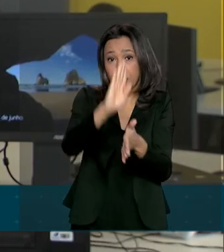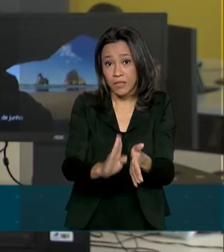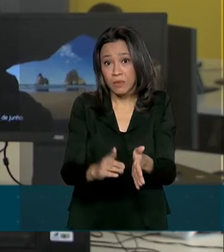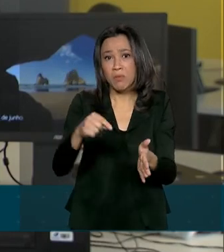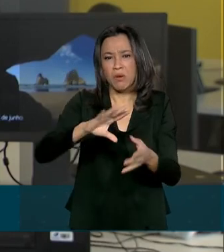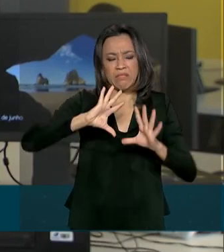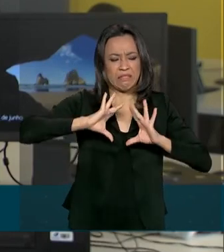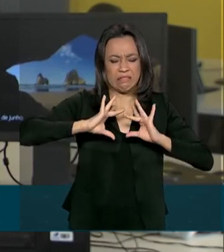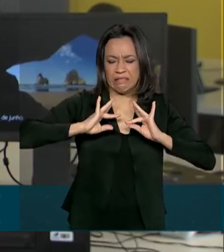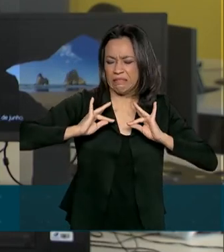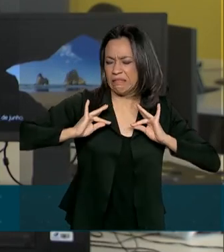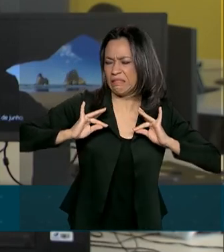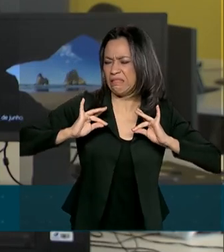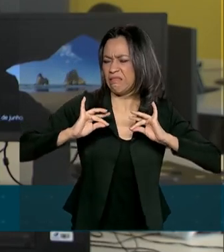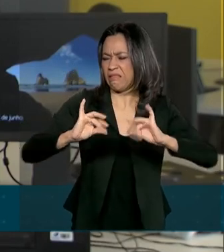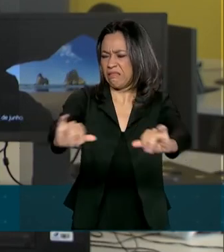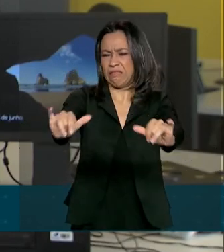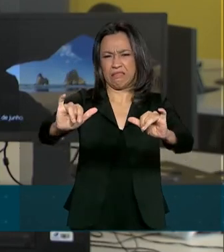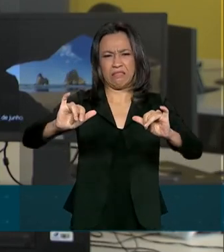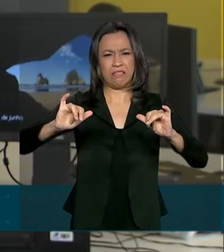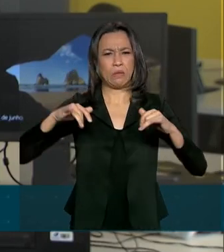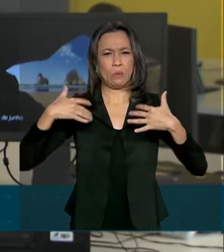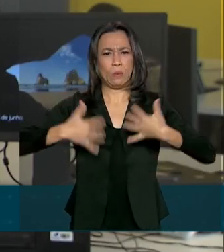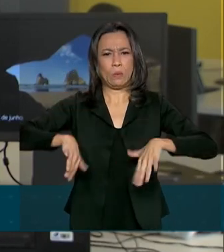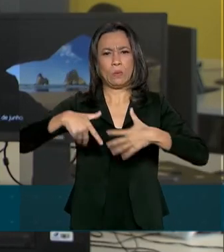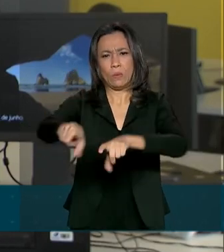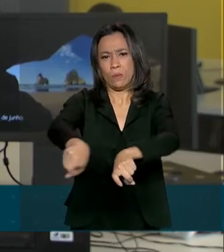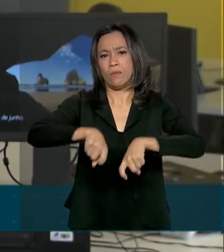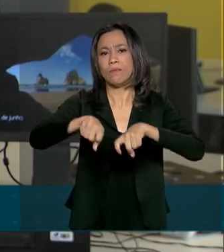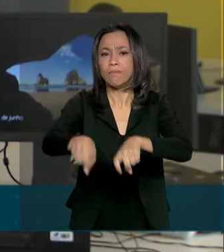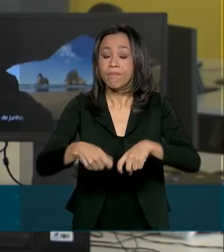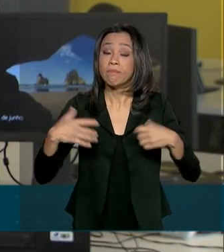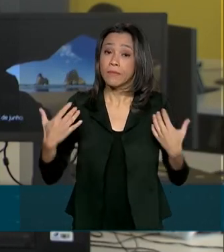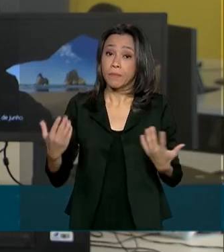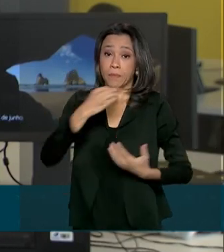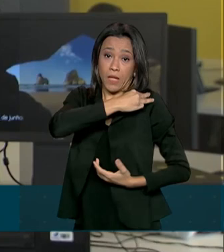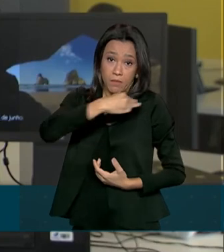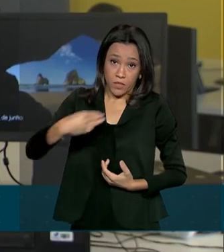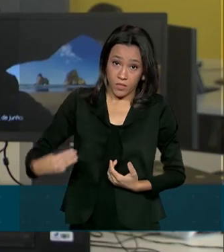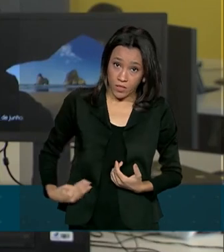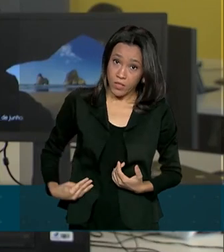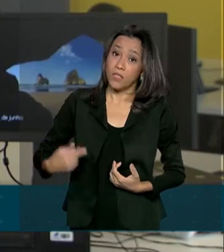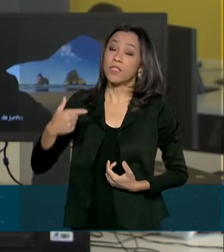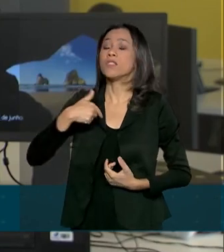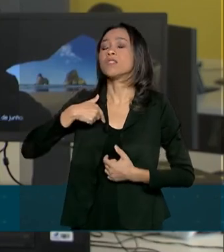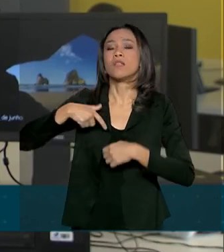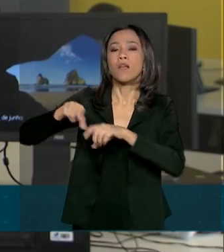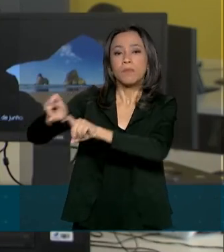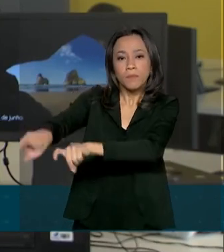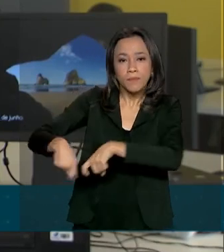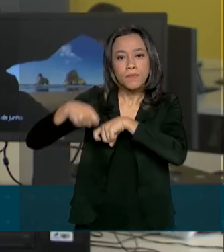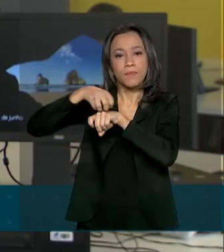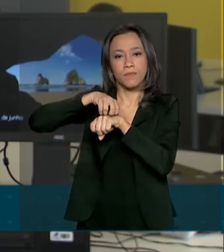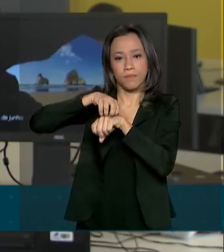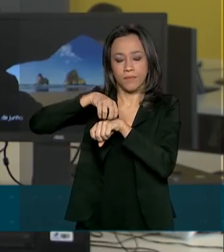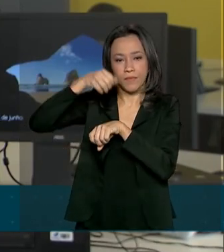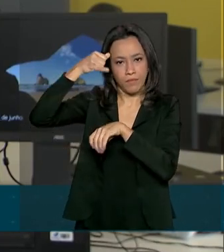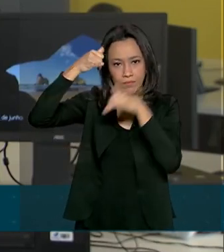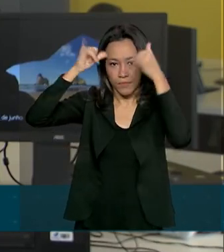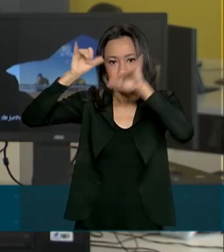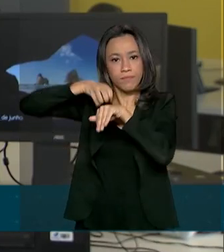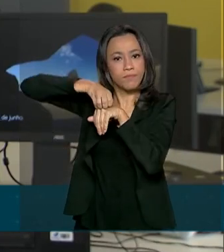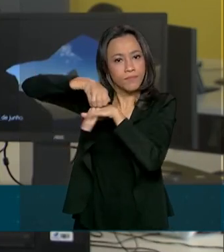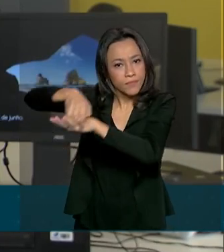destruir as nossas lavouras e pastagens. A ministra da Agricultura, Pecuária e Abastecimento, Tereza Cristina,